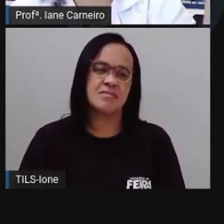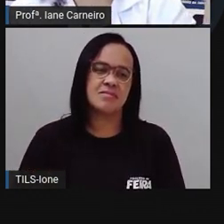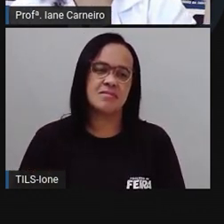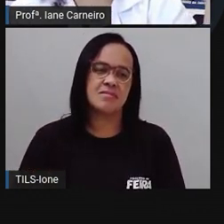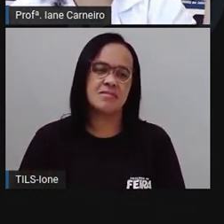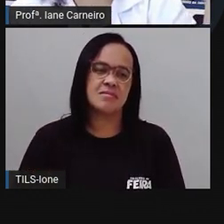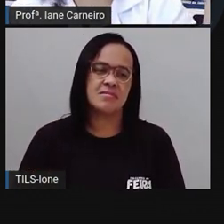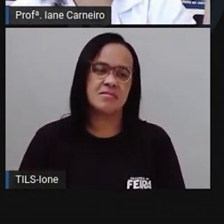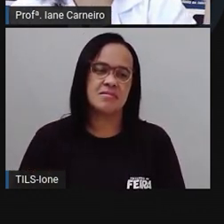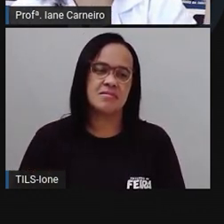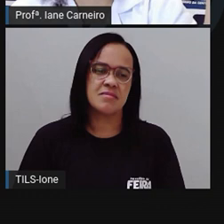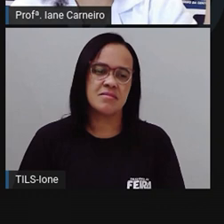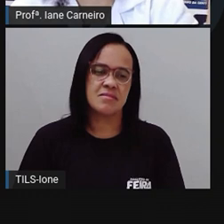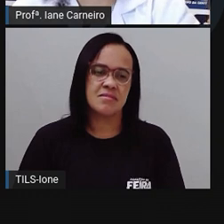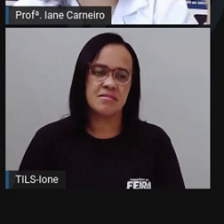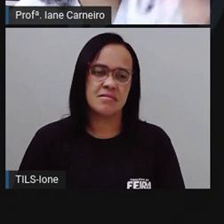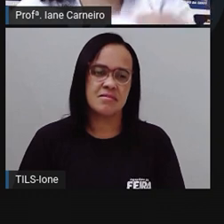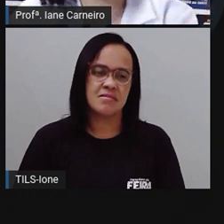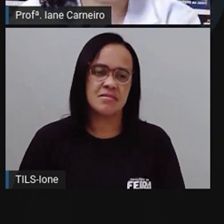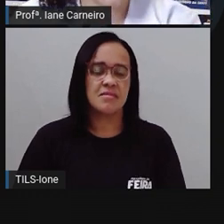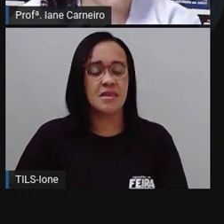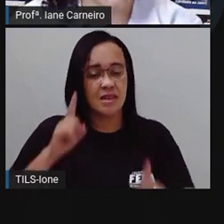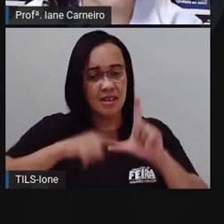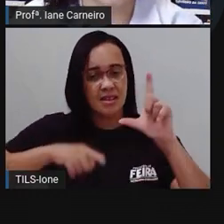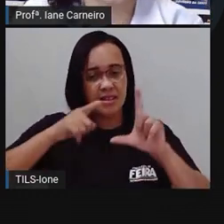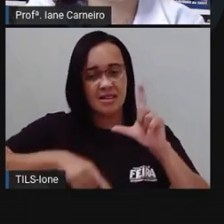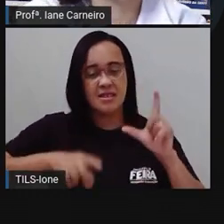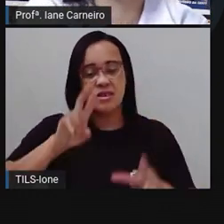Ó. Que letra? U.